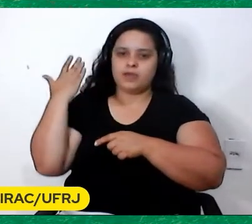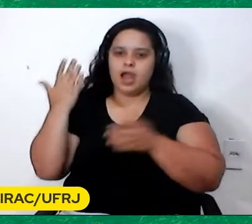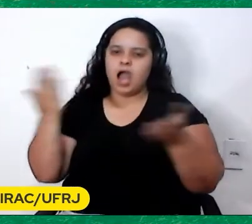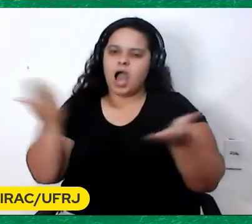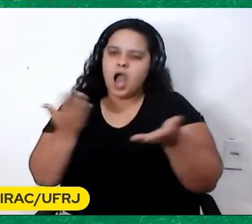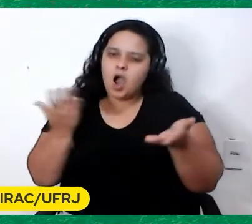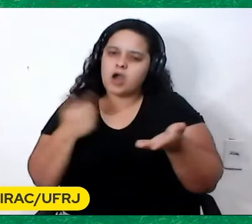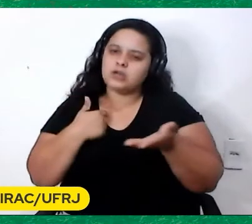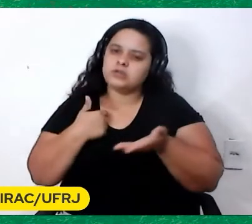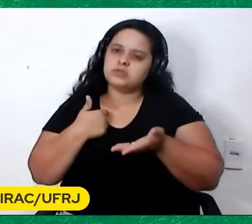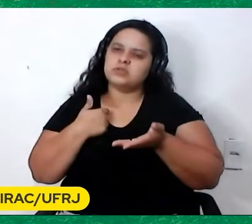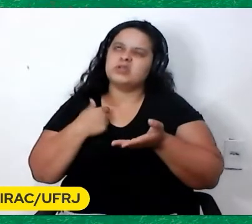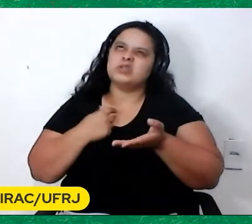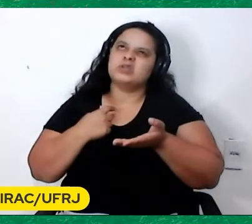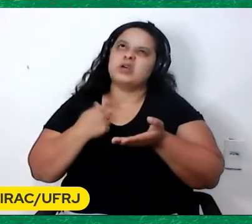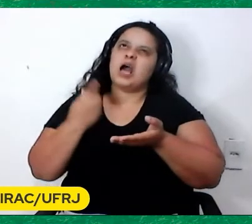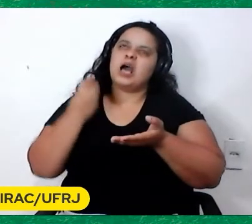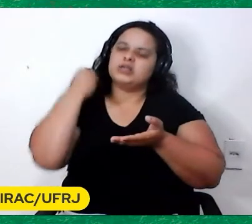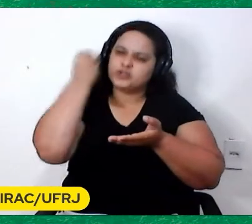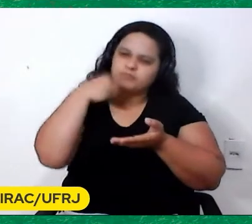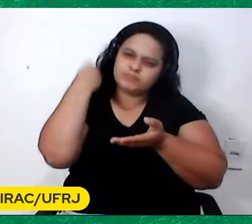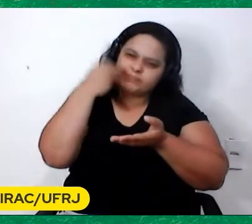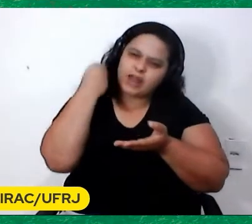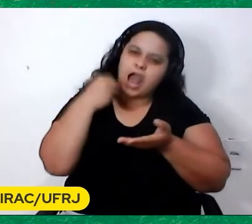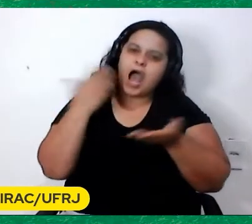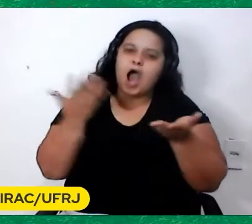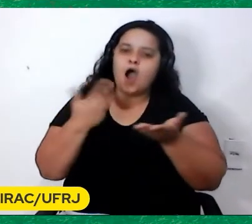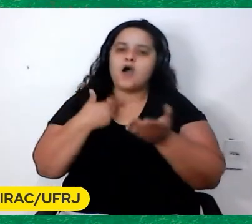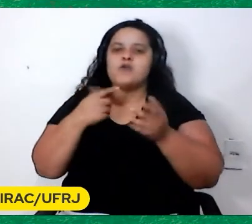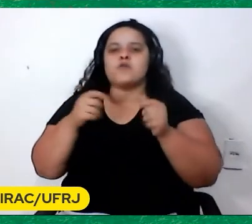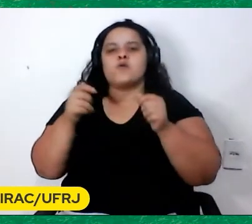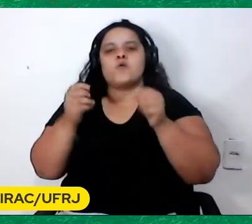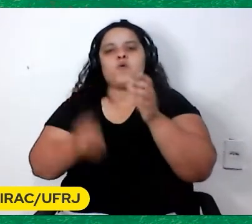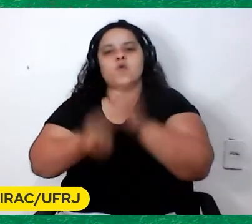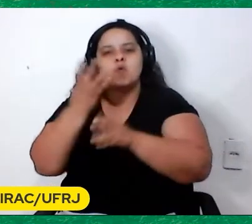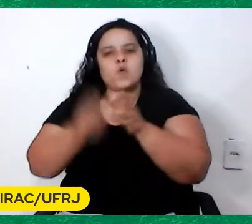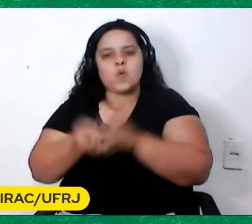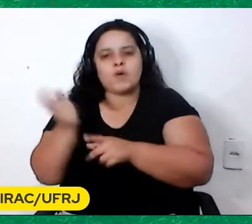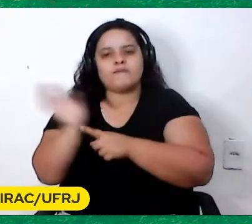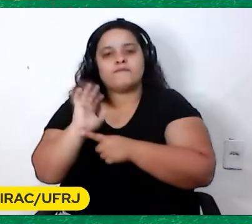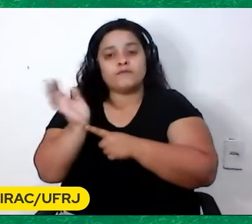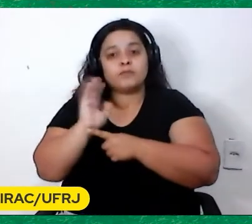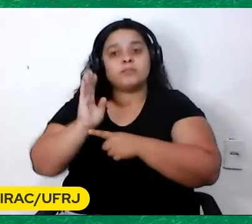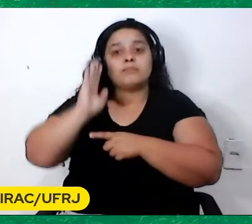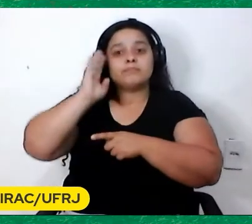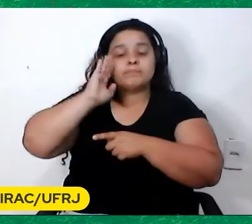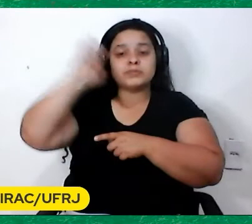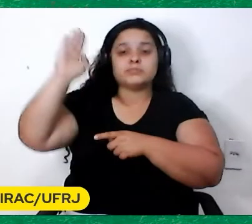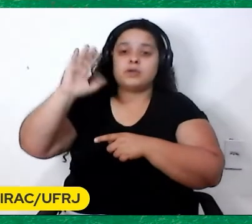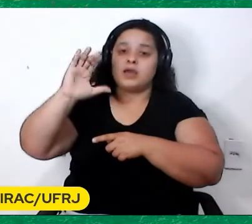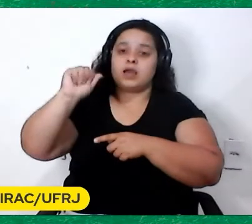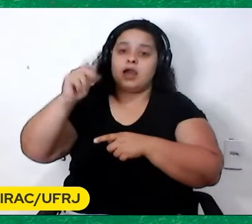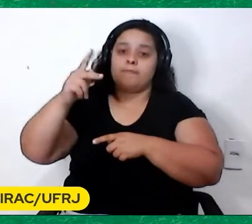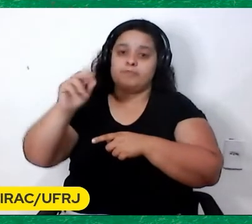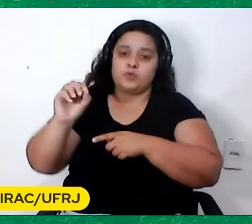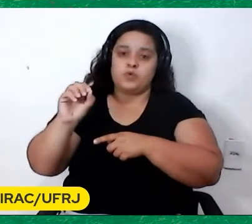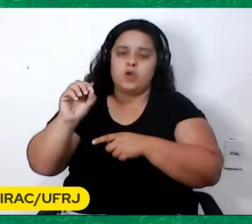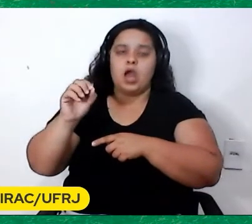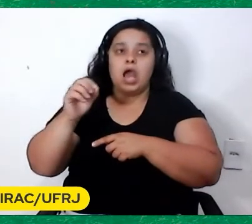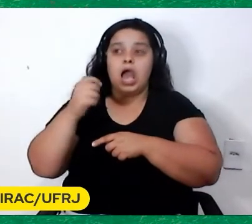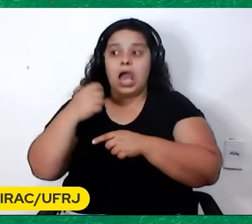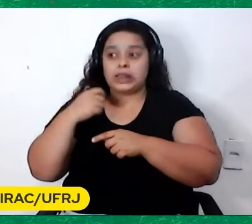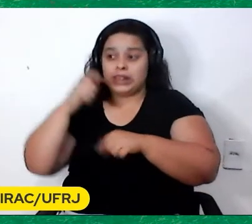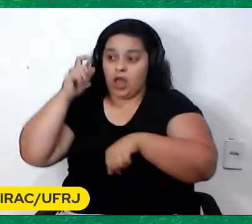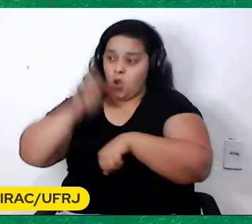Depois de muita experiência Já comecei a produzir alguns filmes Especialmente no Capô Porque ele, quando eu conheci Ele já